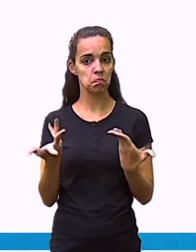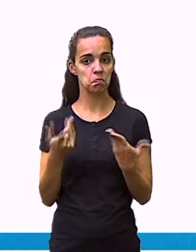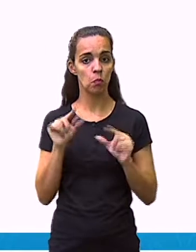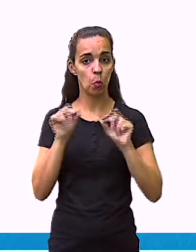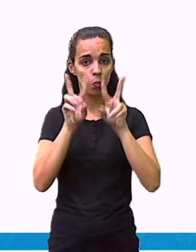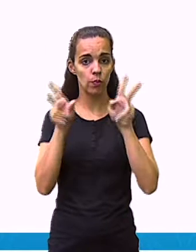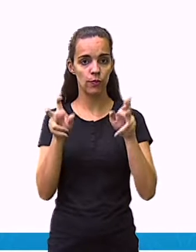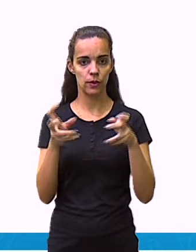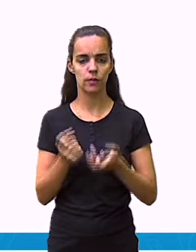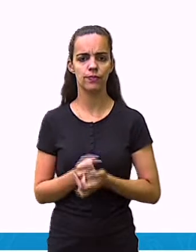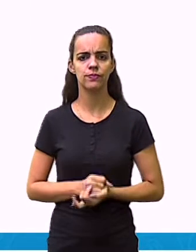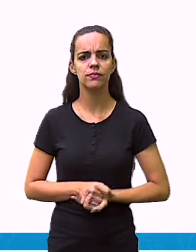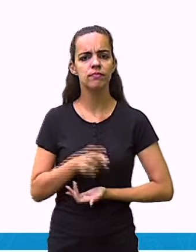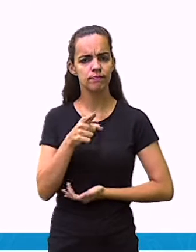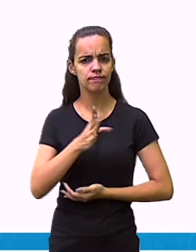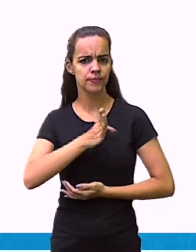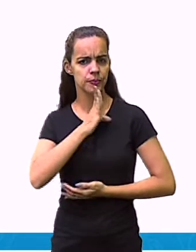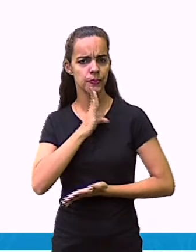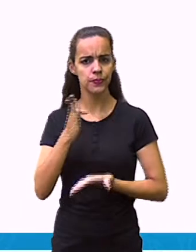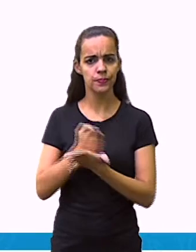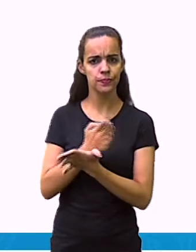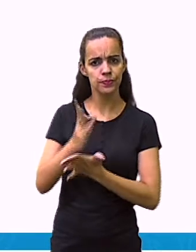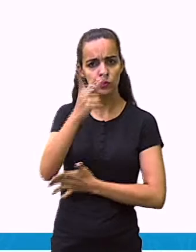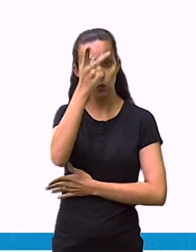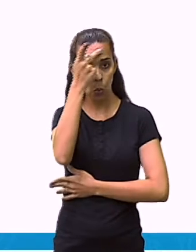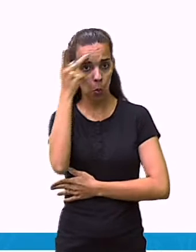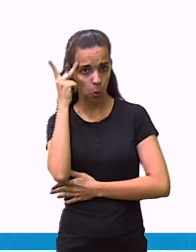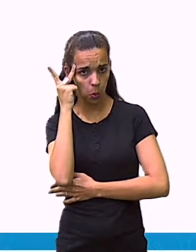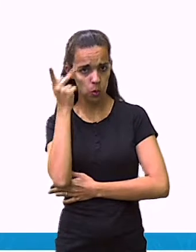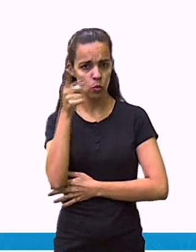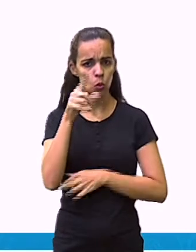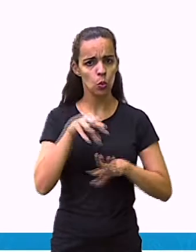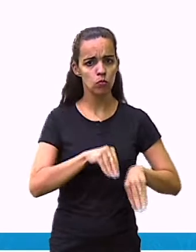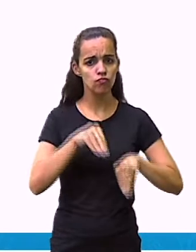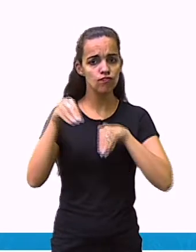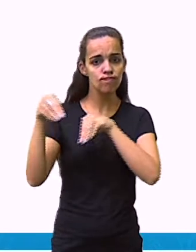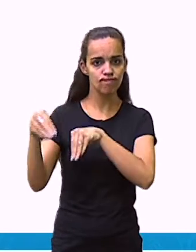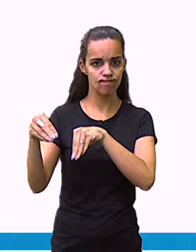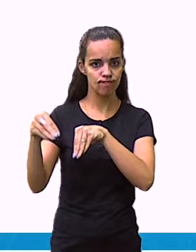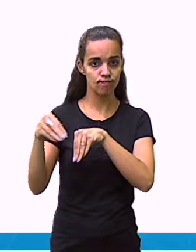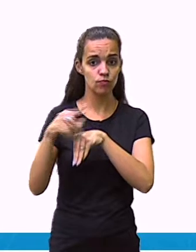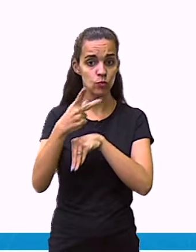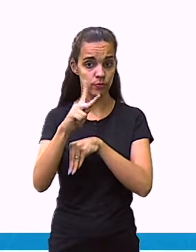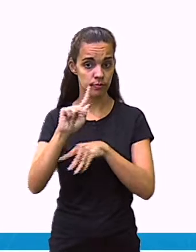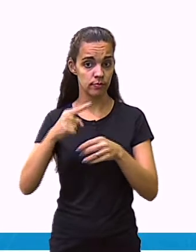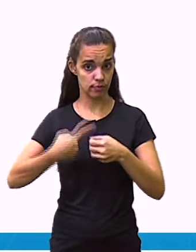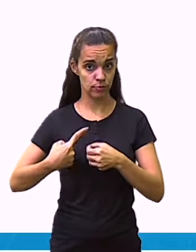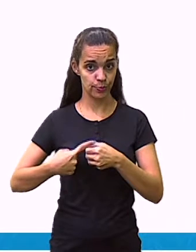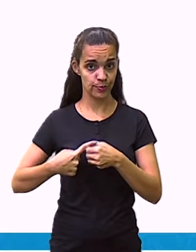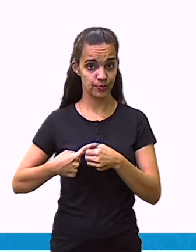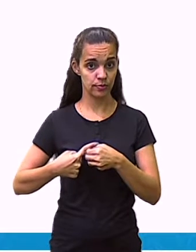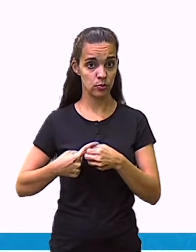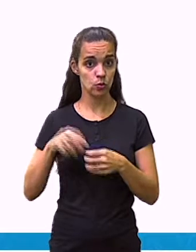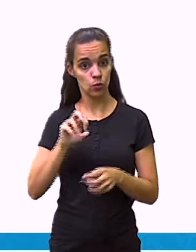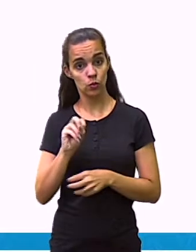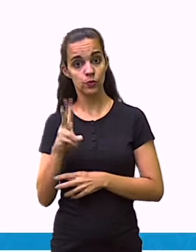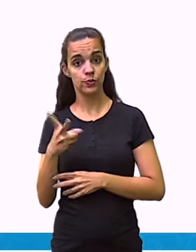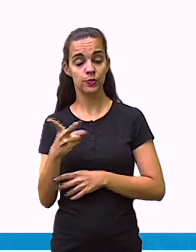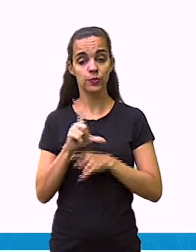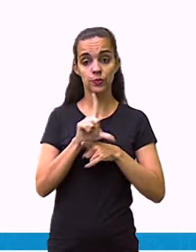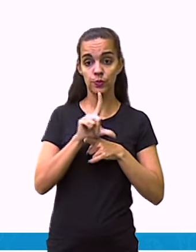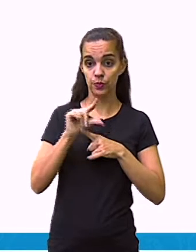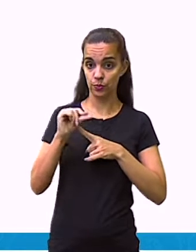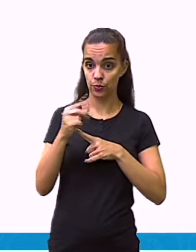tema. Você conhece alguma pessoa que mudou para a sua cidade ou